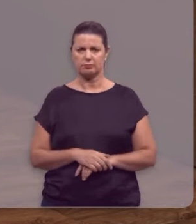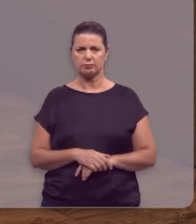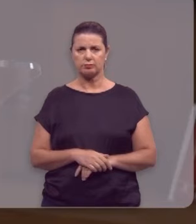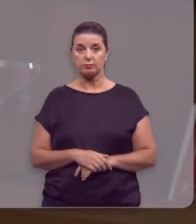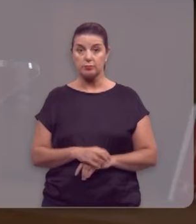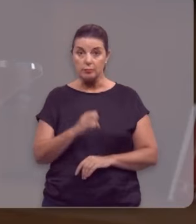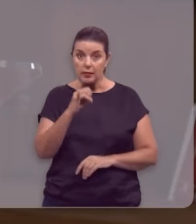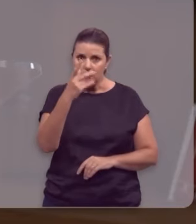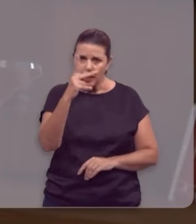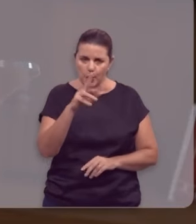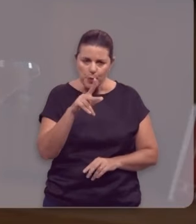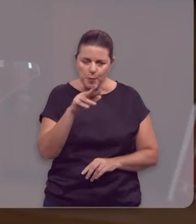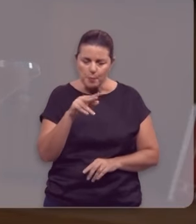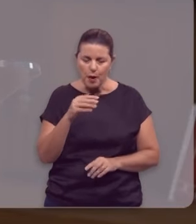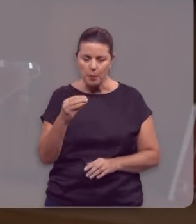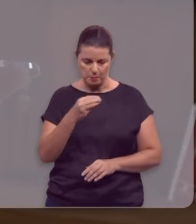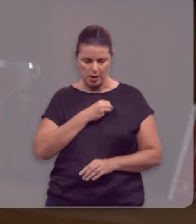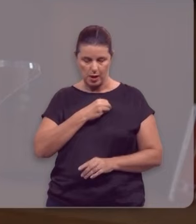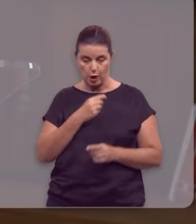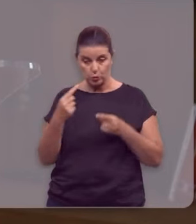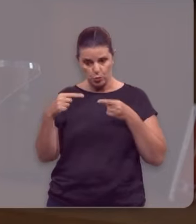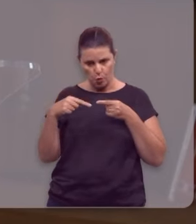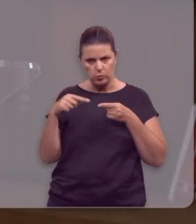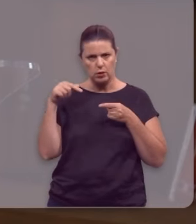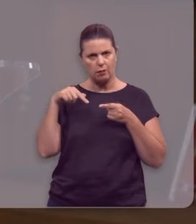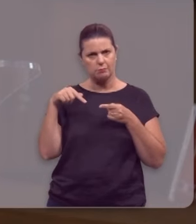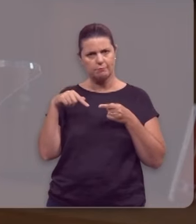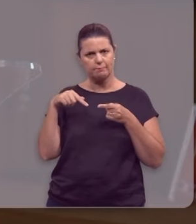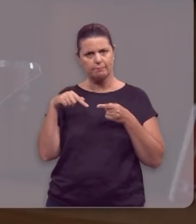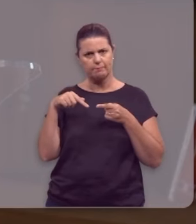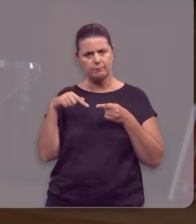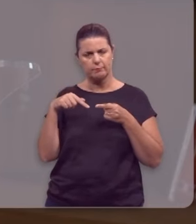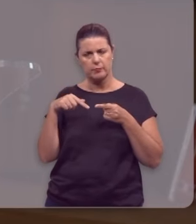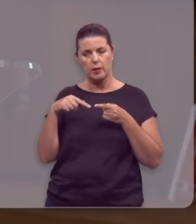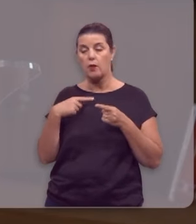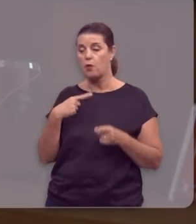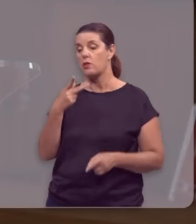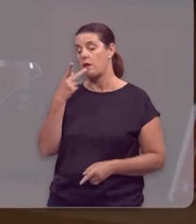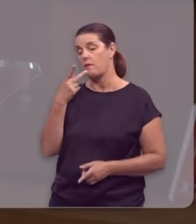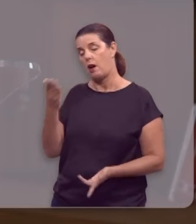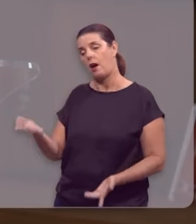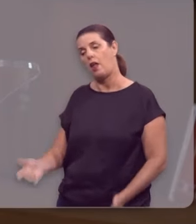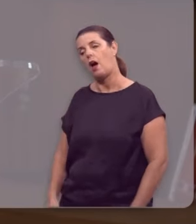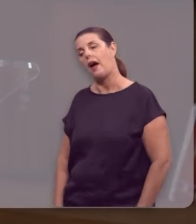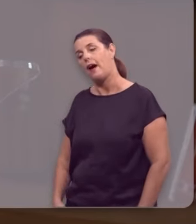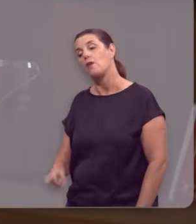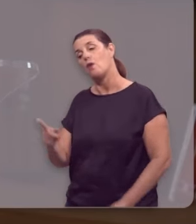Se teu irmão pecar contra ti, está escrito, repreende-o.